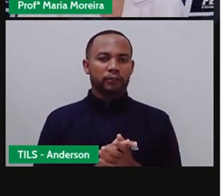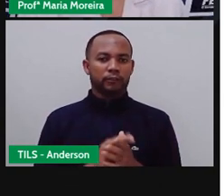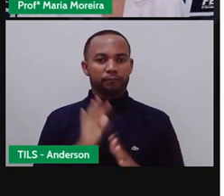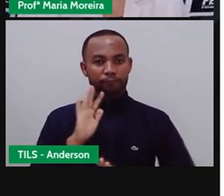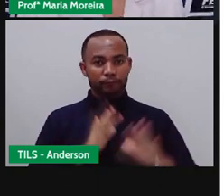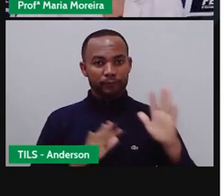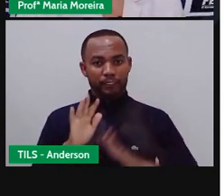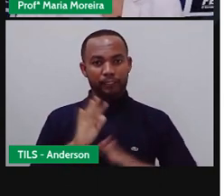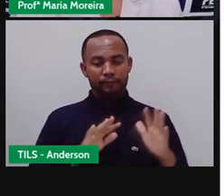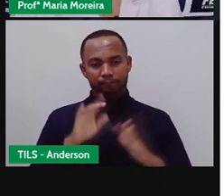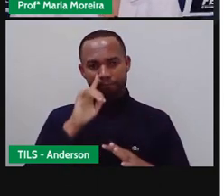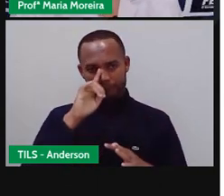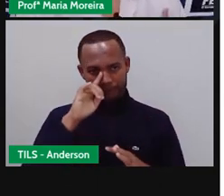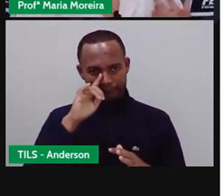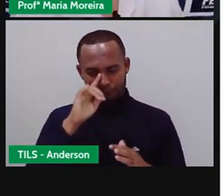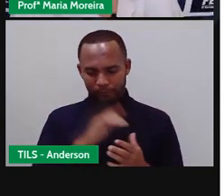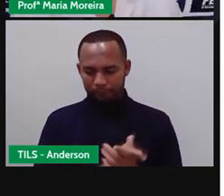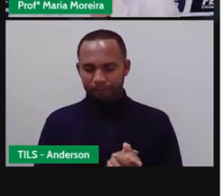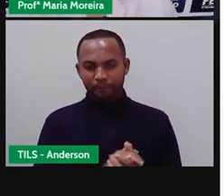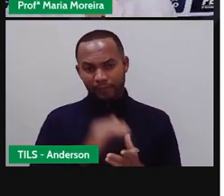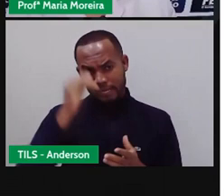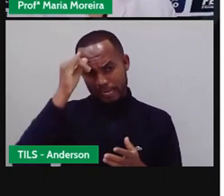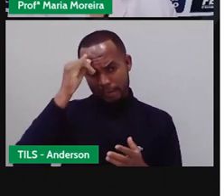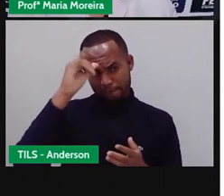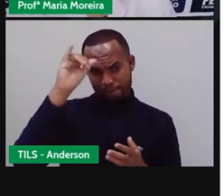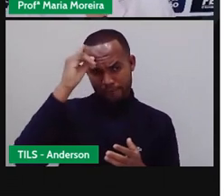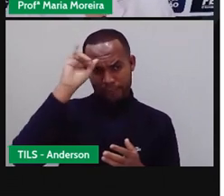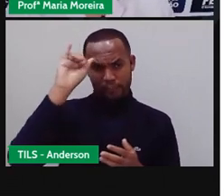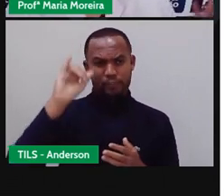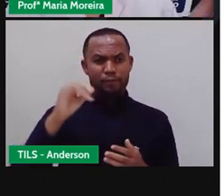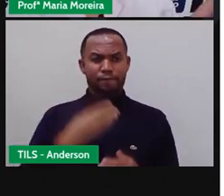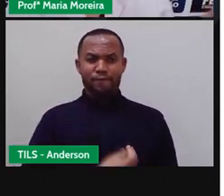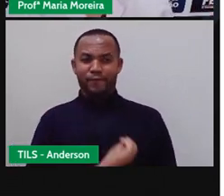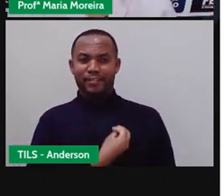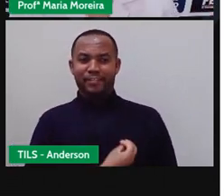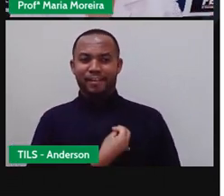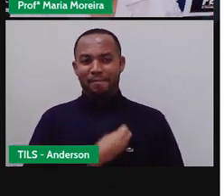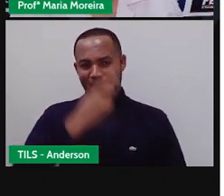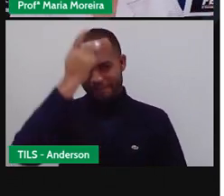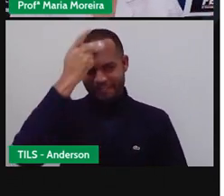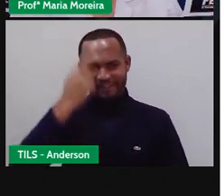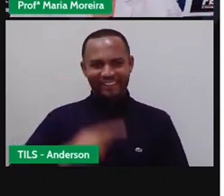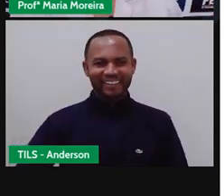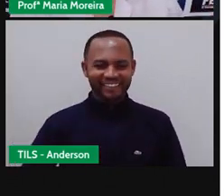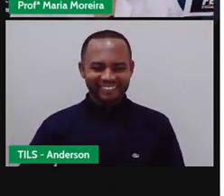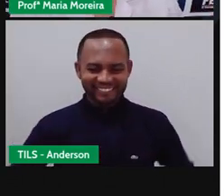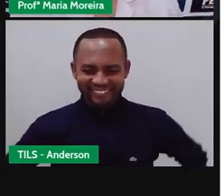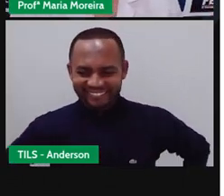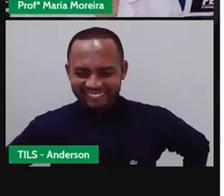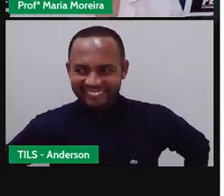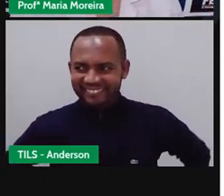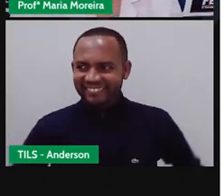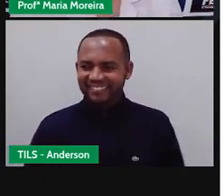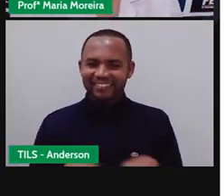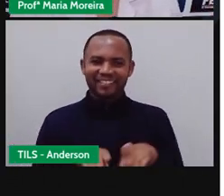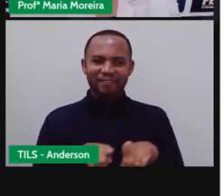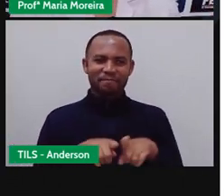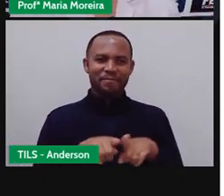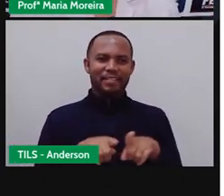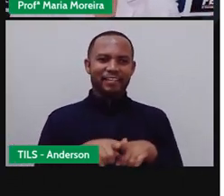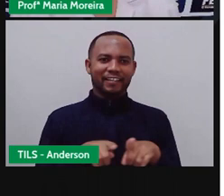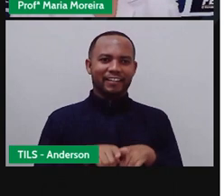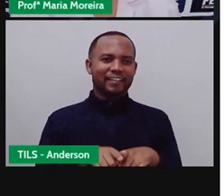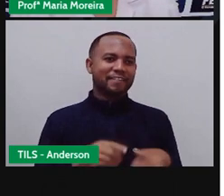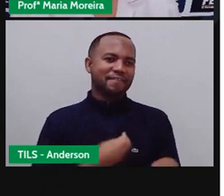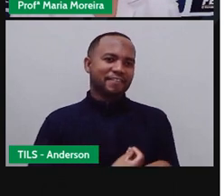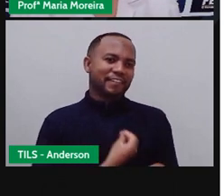Tá? Então, Anderson, evite fornecer dados muito pessoais, principalmente no seu relógio de ouro, né? E compartilhar, né, suas